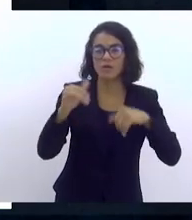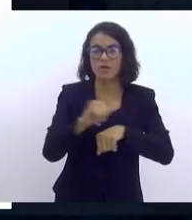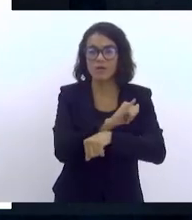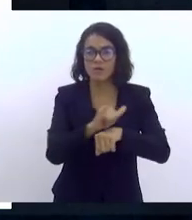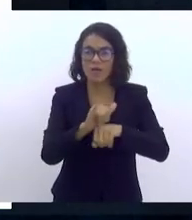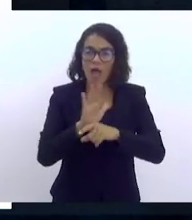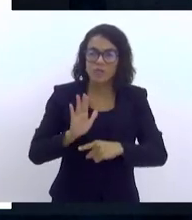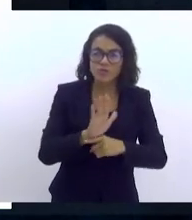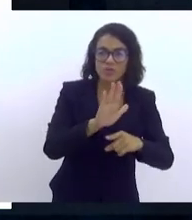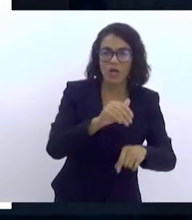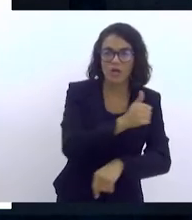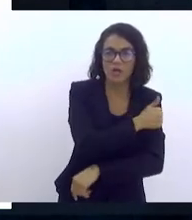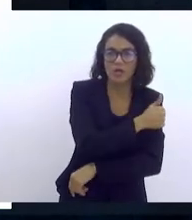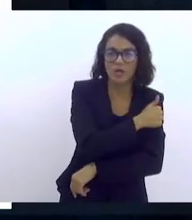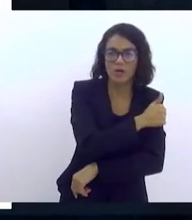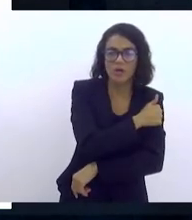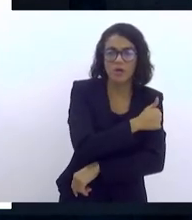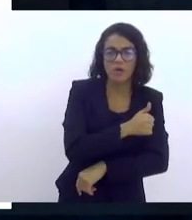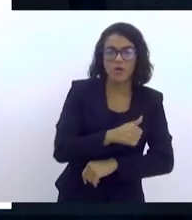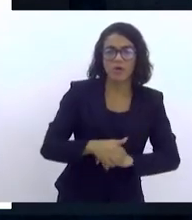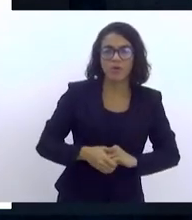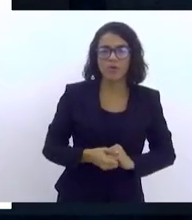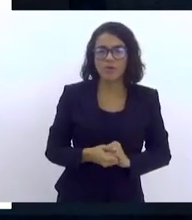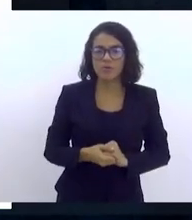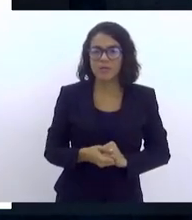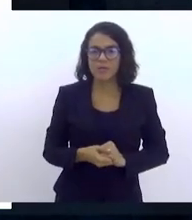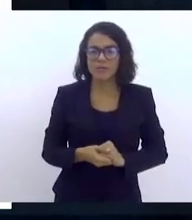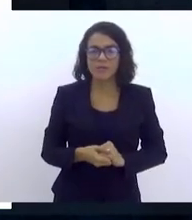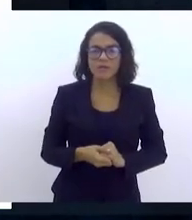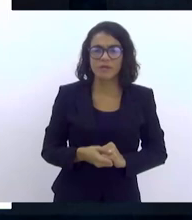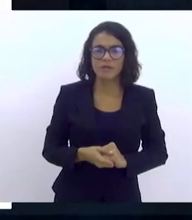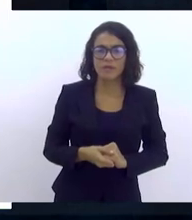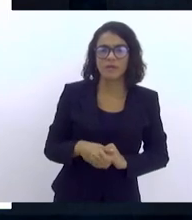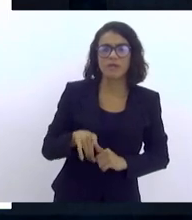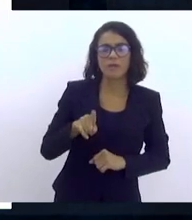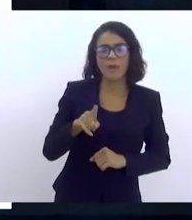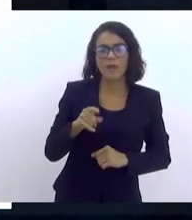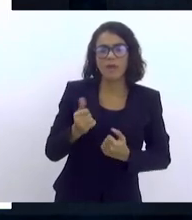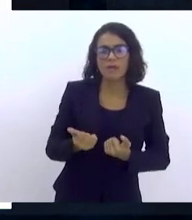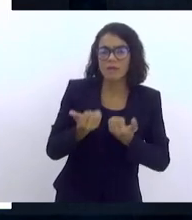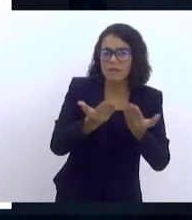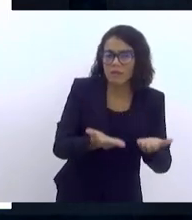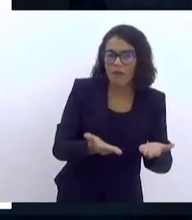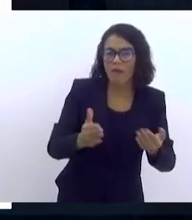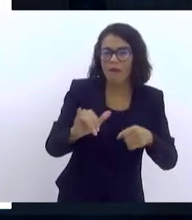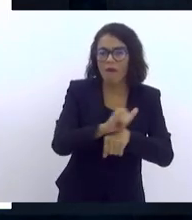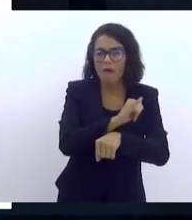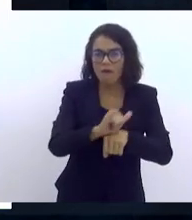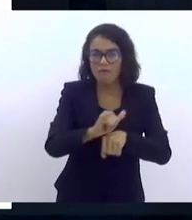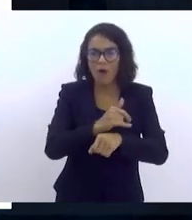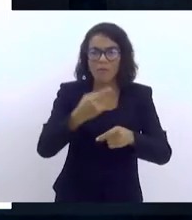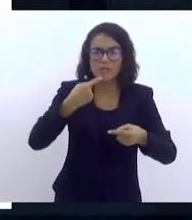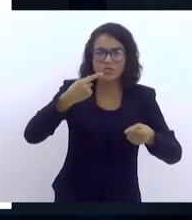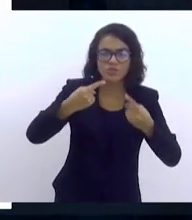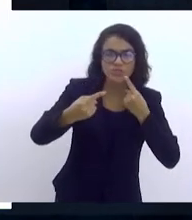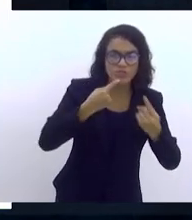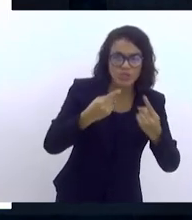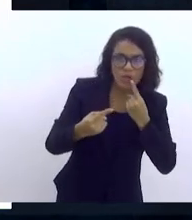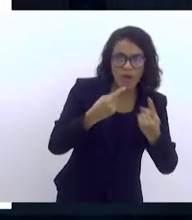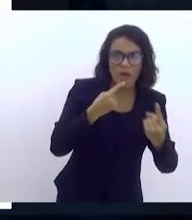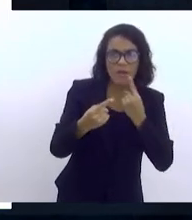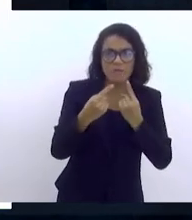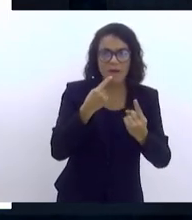estudantes nessa conexão e nesse diálogo. Estabelecer formas de diálogo sobre